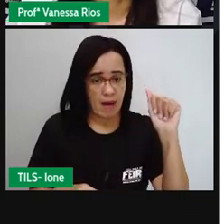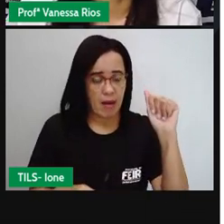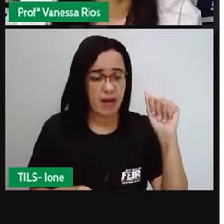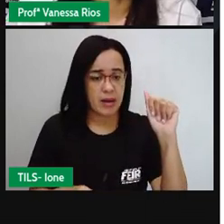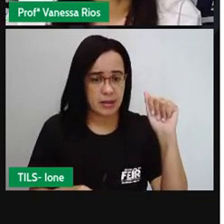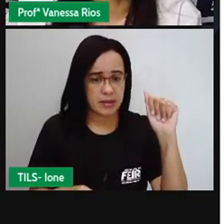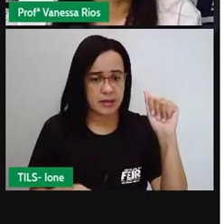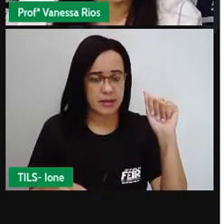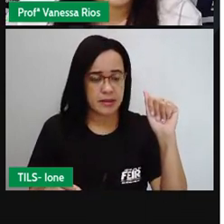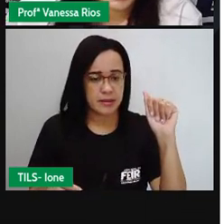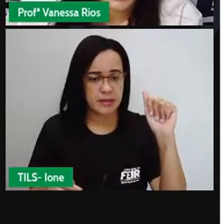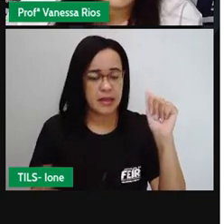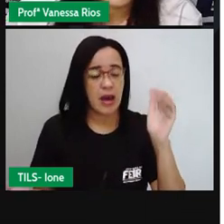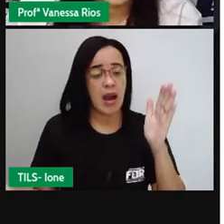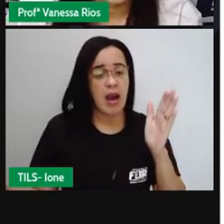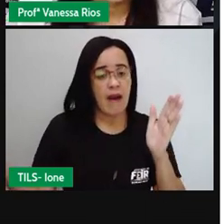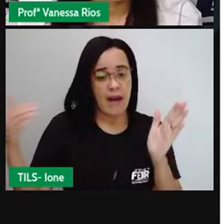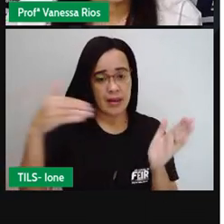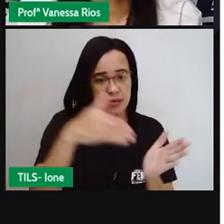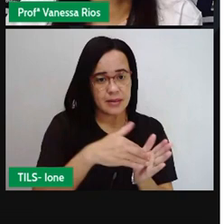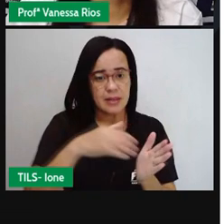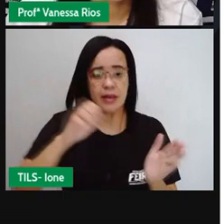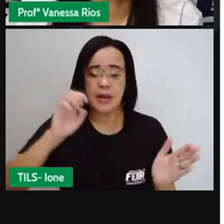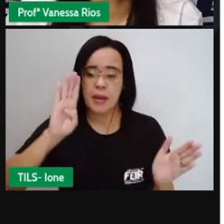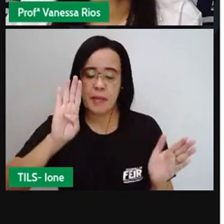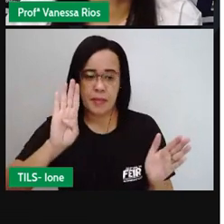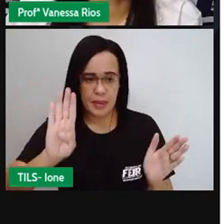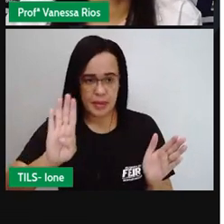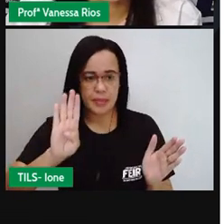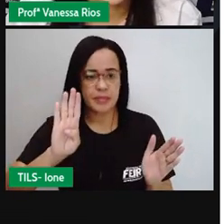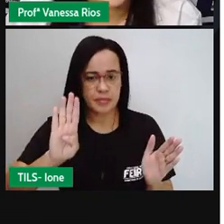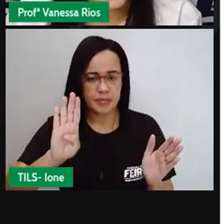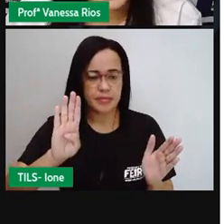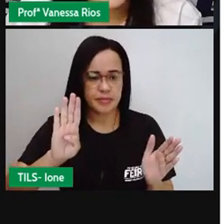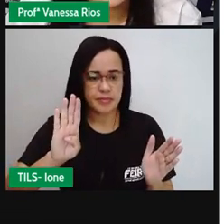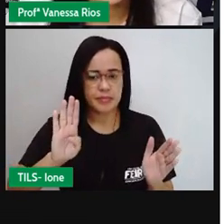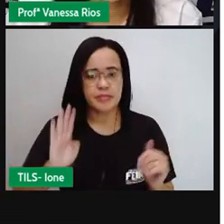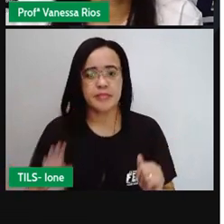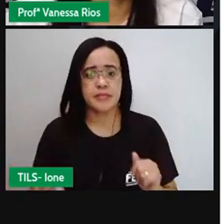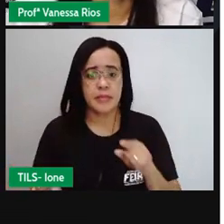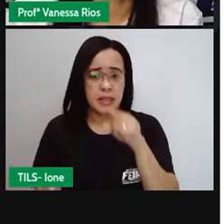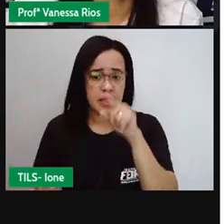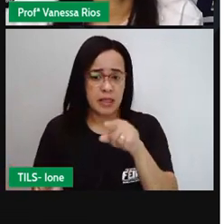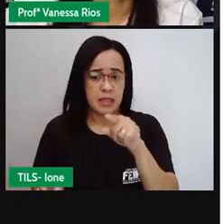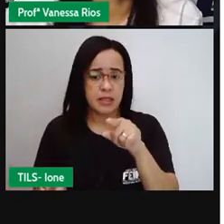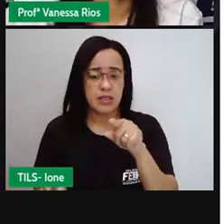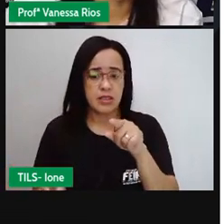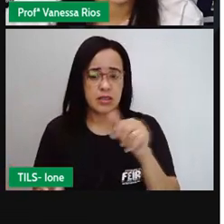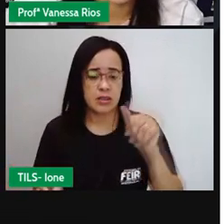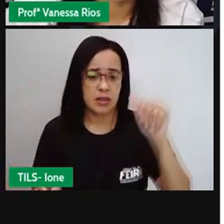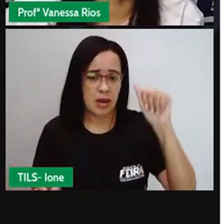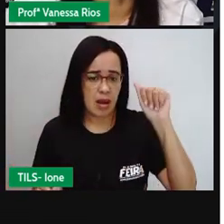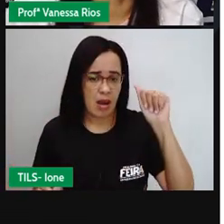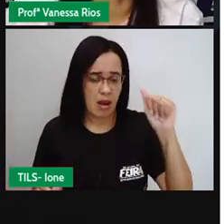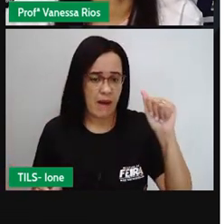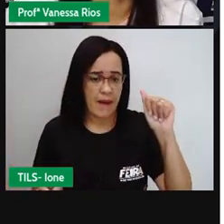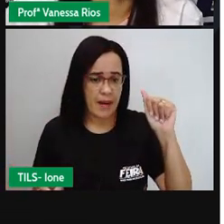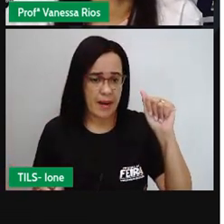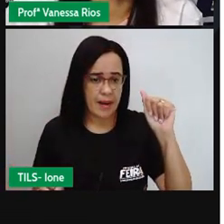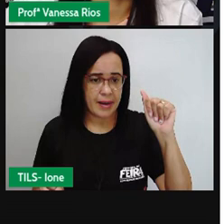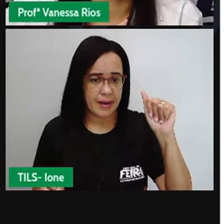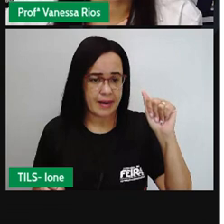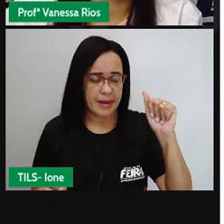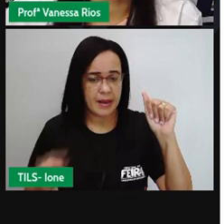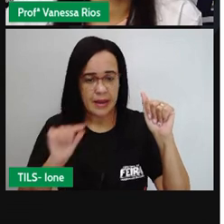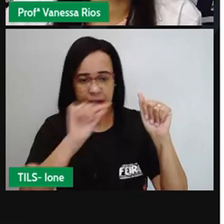chega até B. E a semirreta que sai de A e chega em C. Então, duas